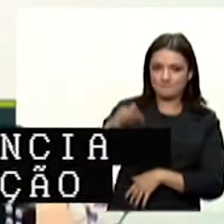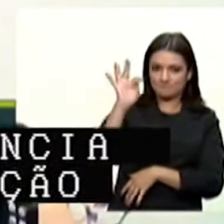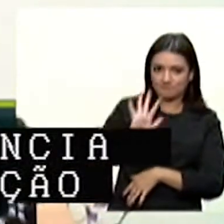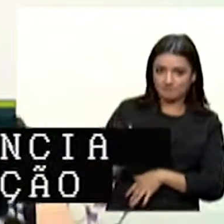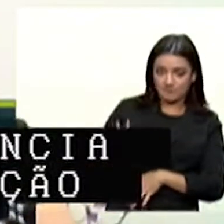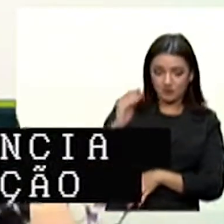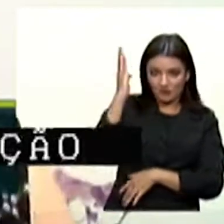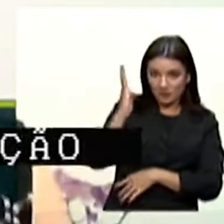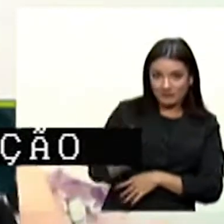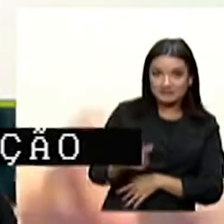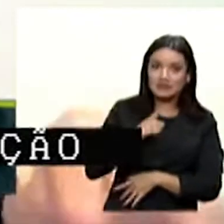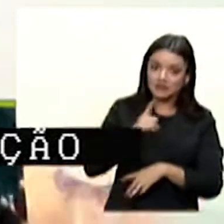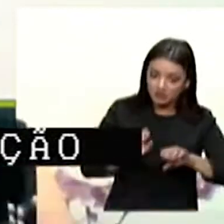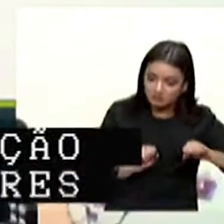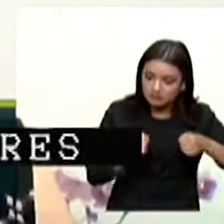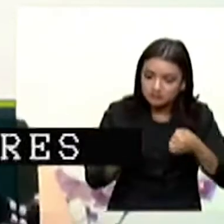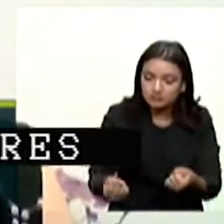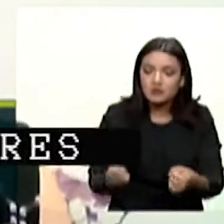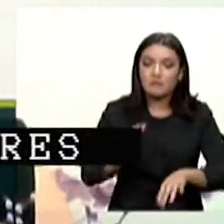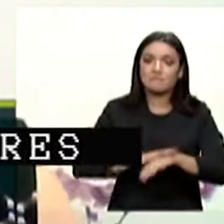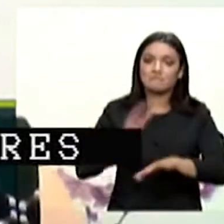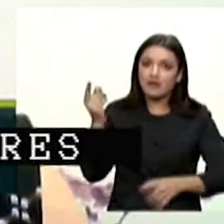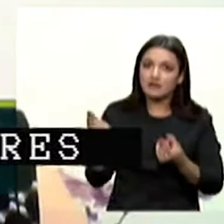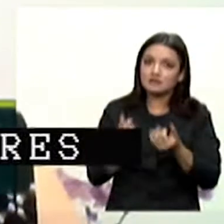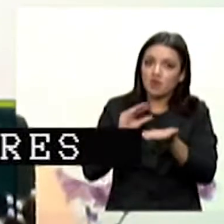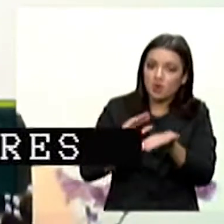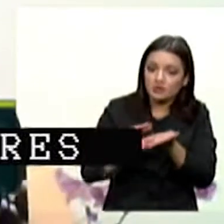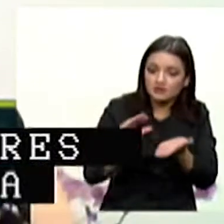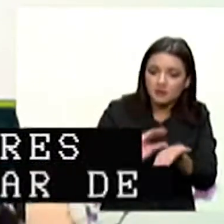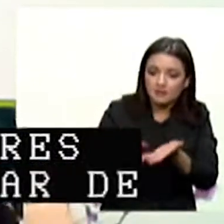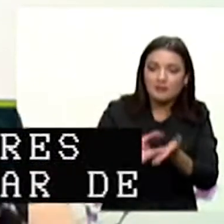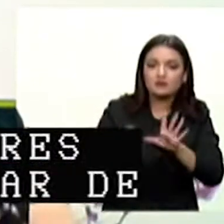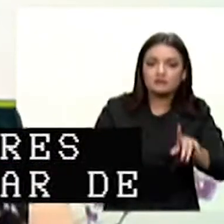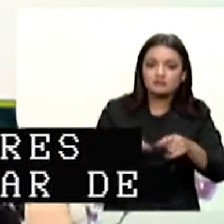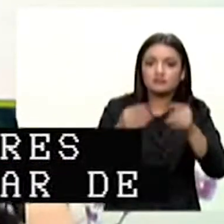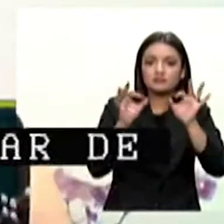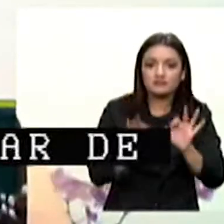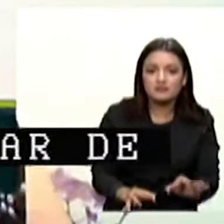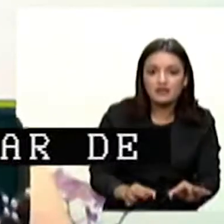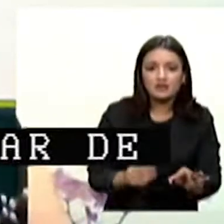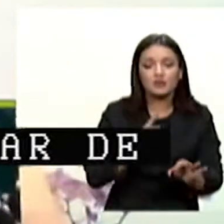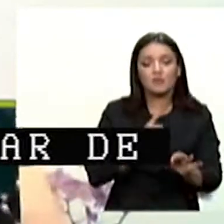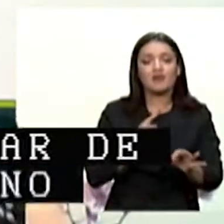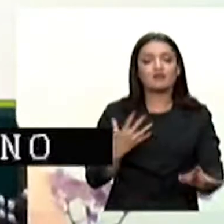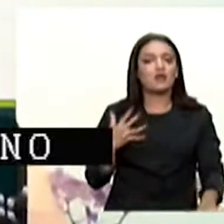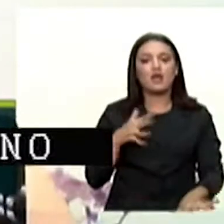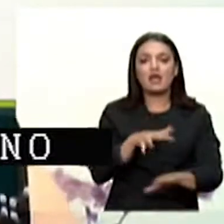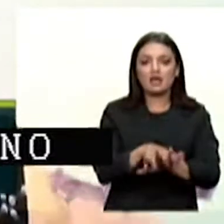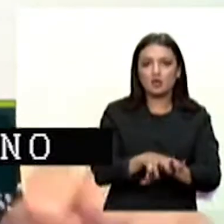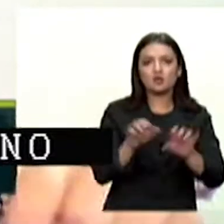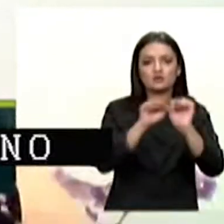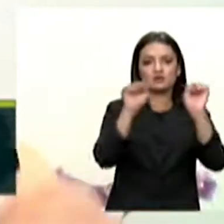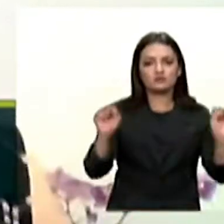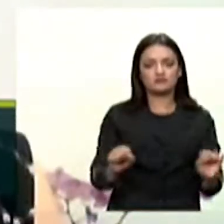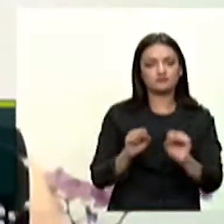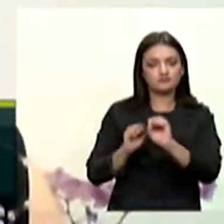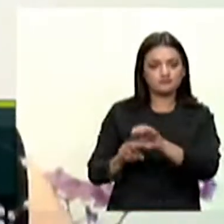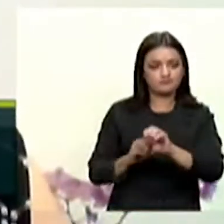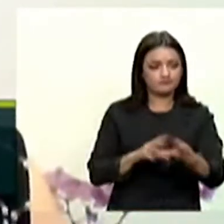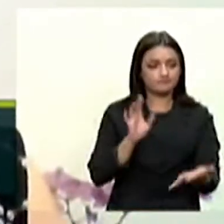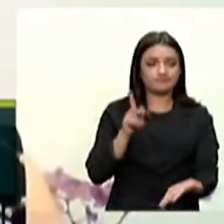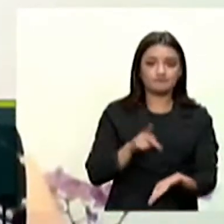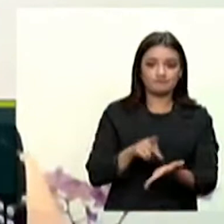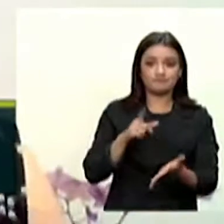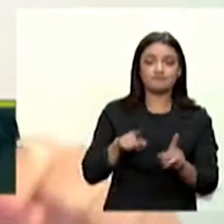esforços, com alocações orçamentárias adequadas para consolidar a inclusão no sistema educacional, que implemente o